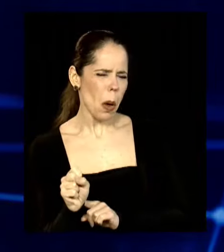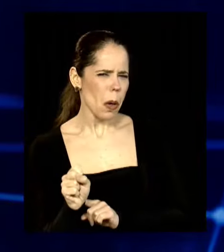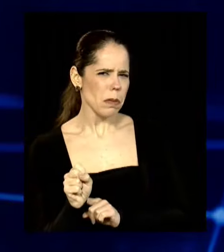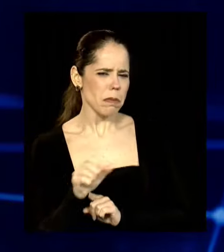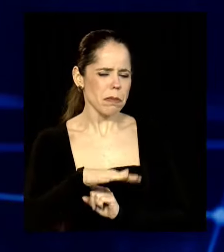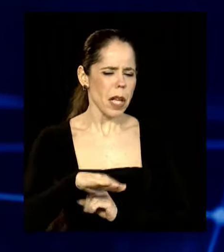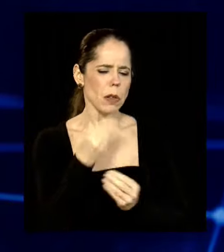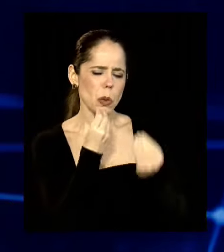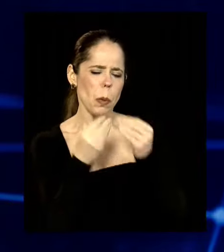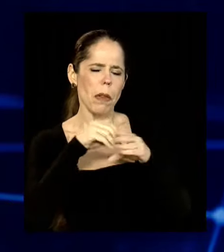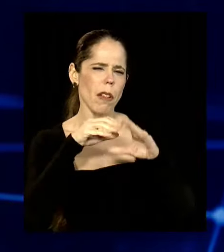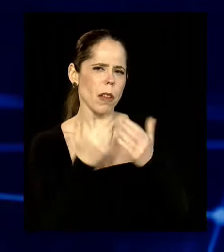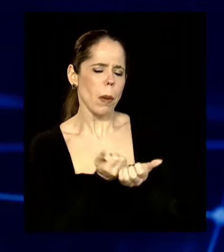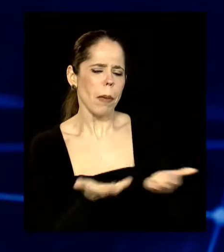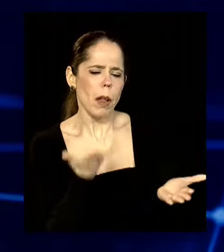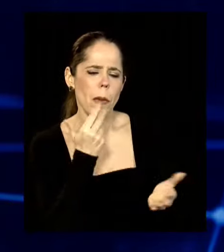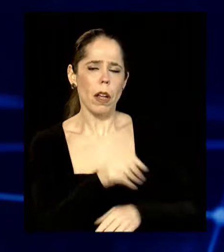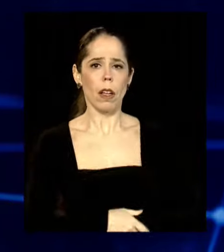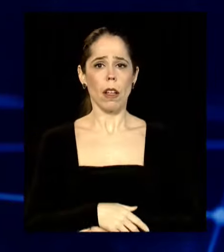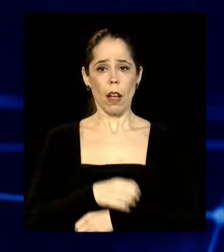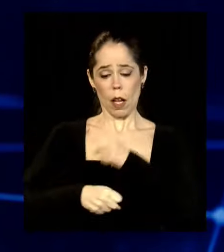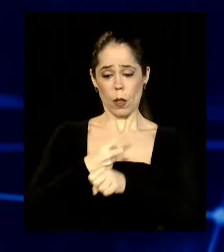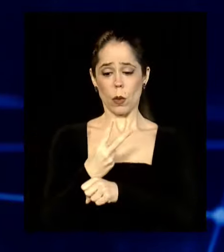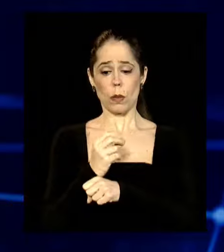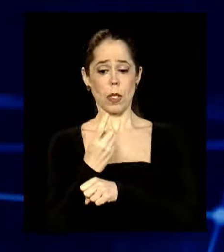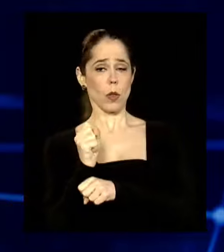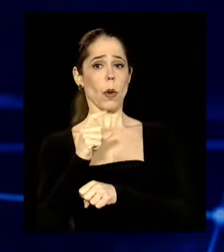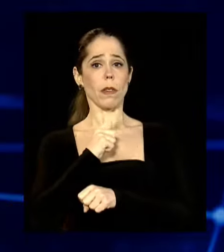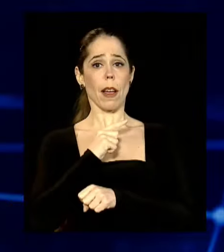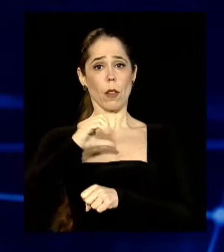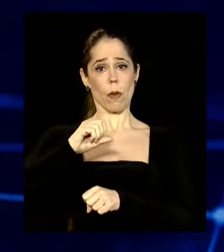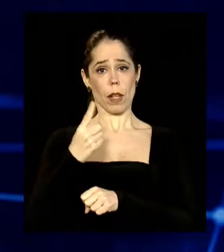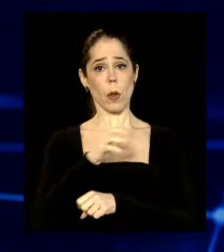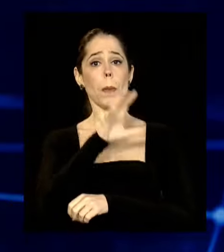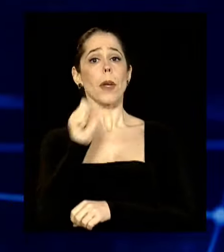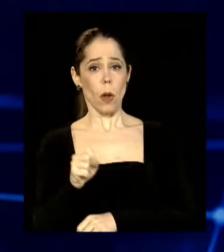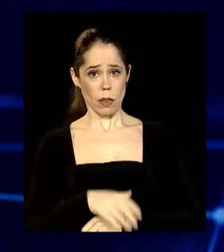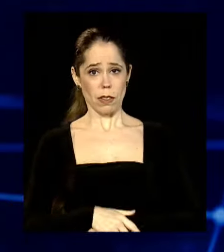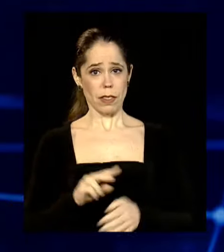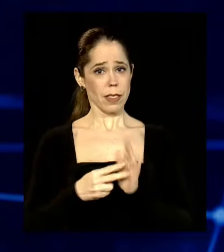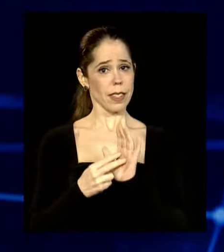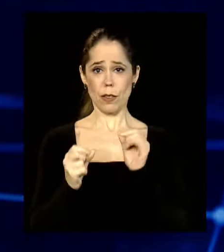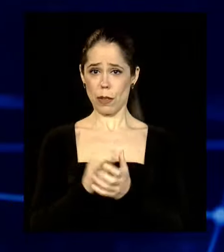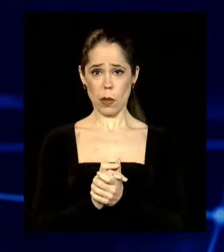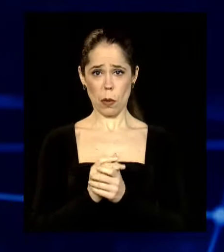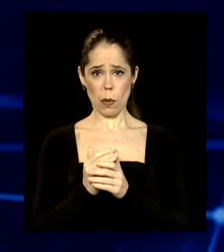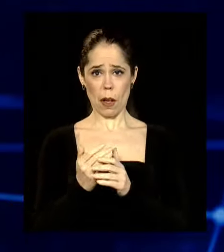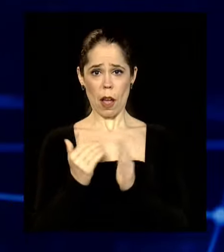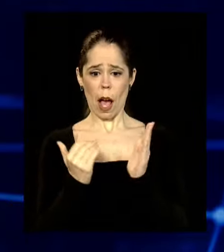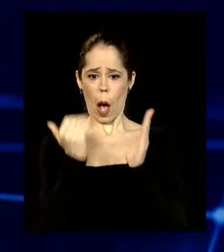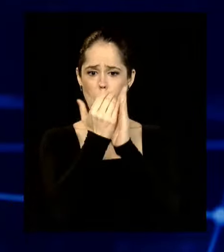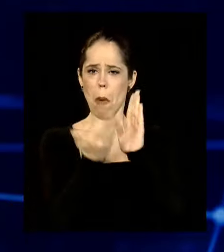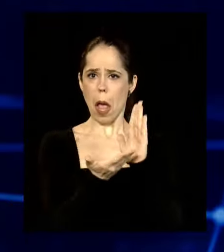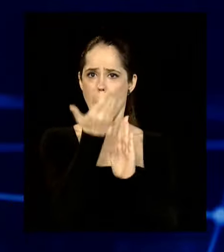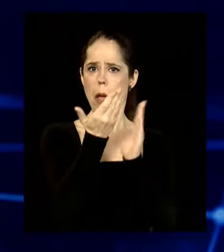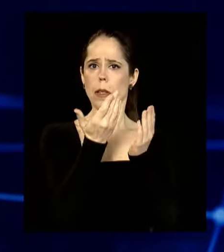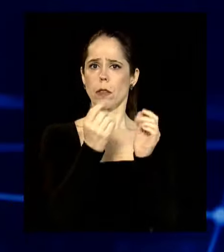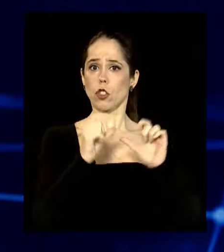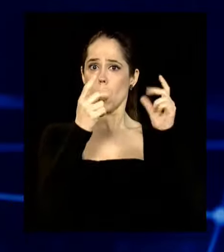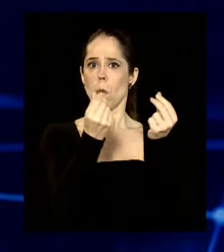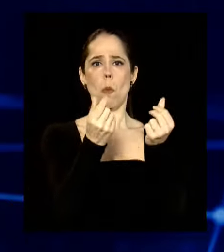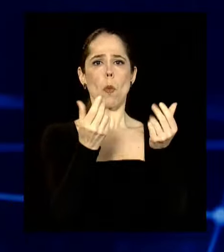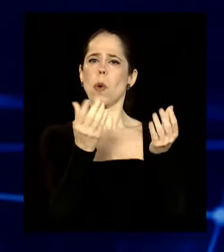Em 2018, 91 milhões. Então não foi um aumento muito significativo, não. Hoje a merenda escolar é 1